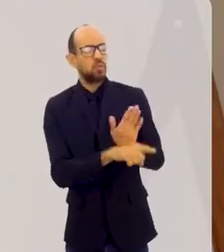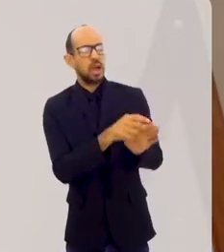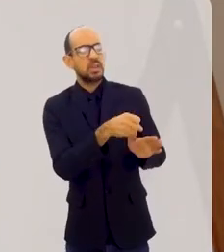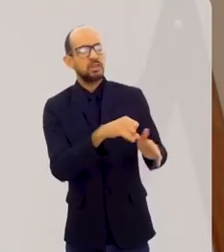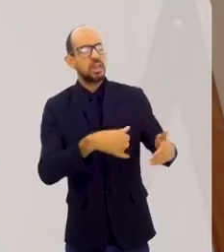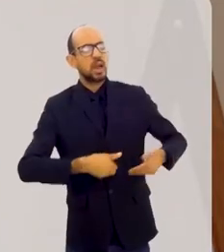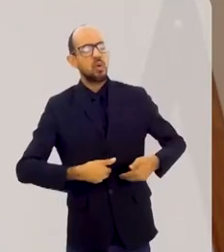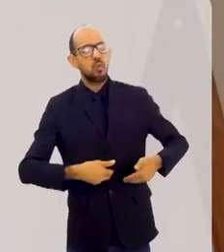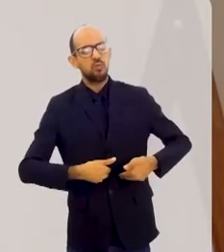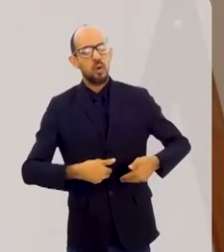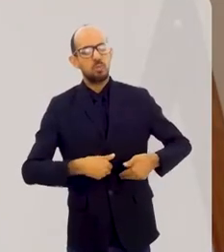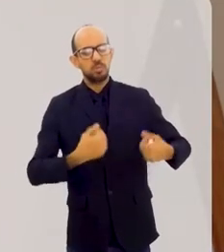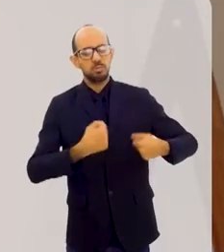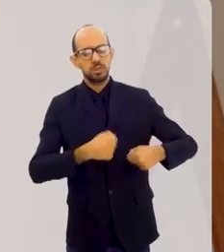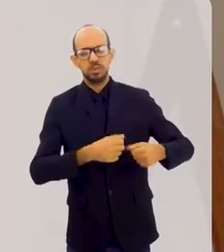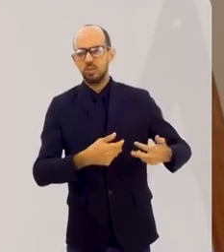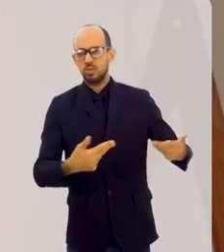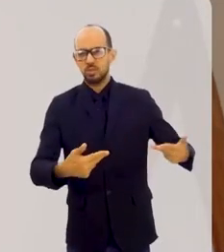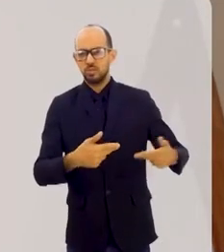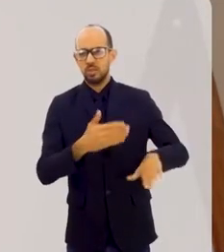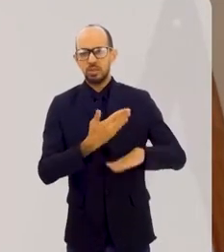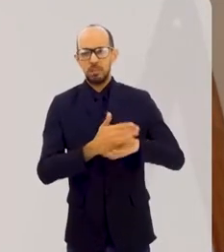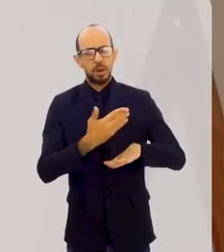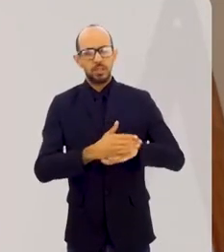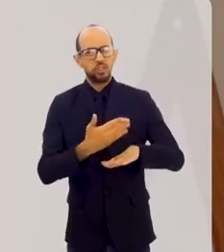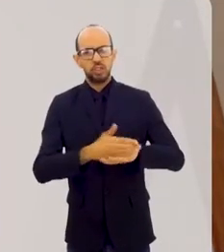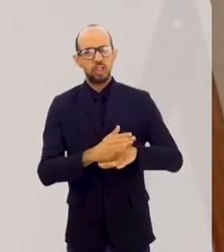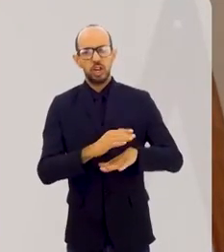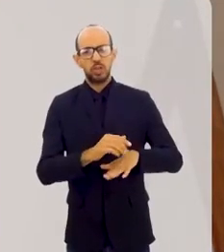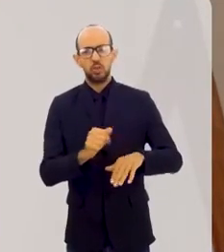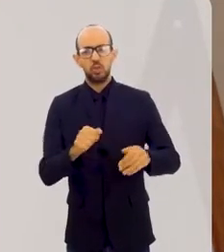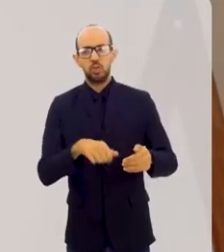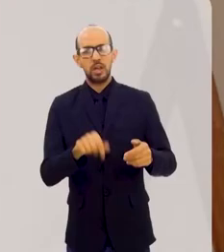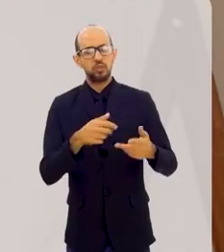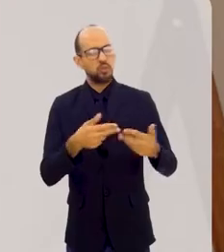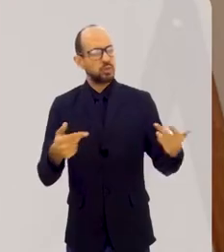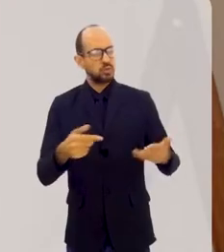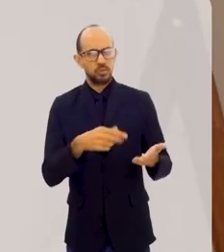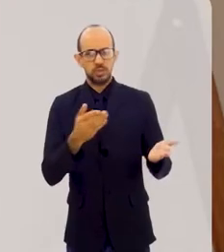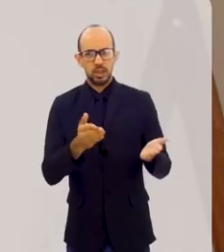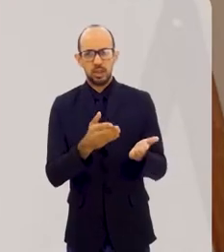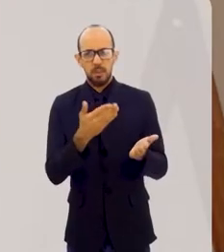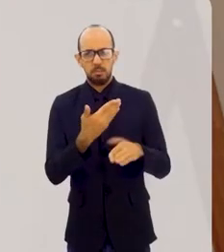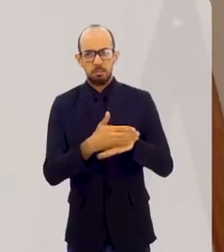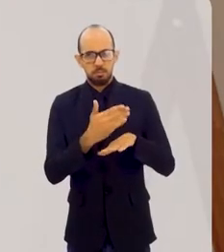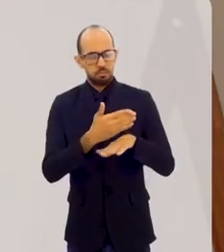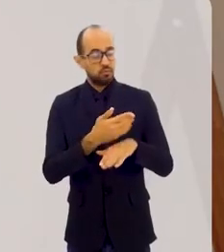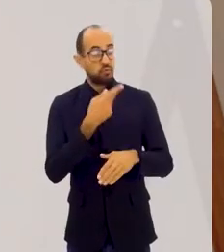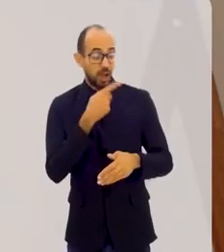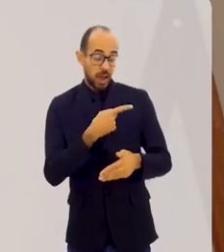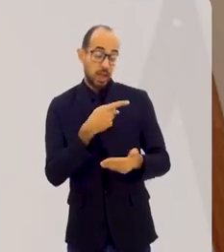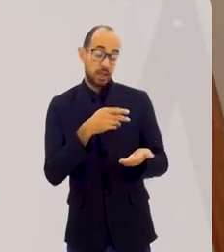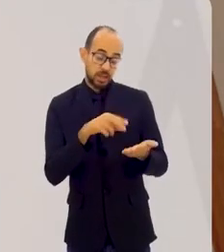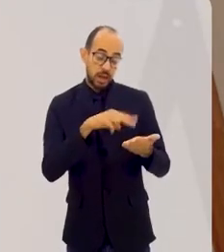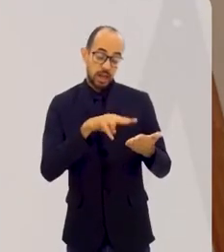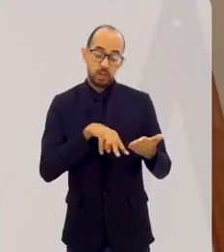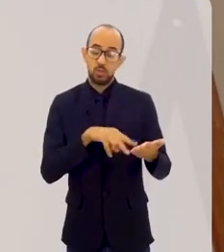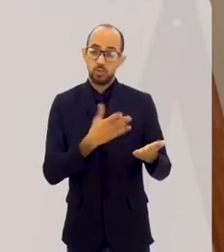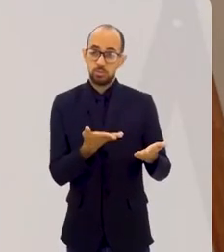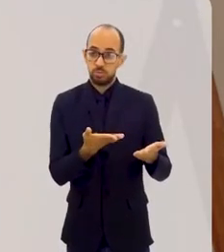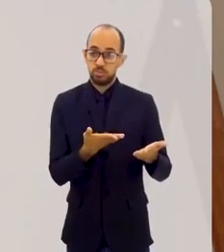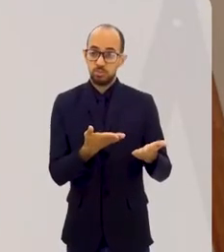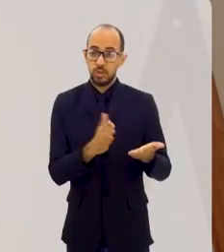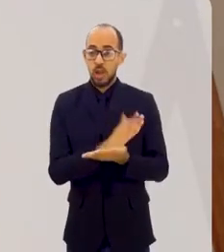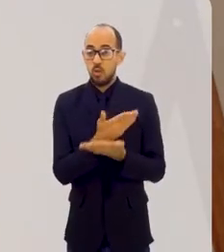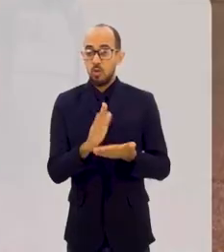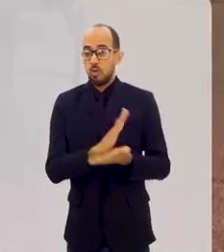perguntar se ele está com fome, se ele precisa de alguma coisa. Então, você não está praticando aquilo daquele livro que você está levando. Quer dizer, muita gente,